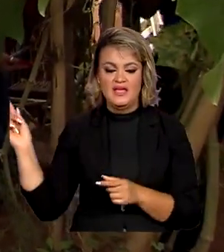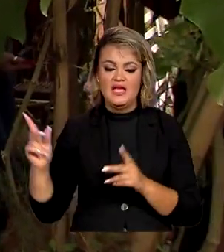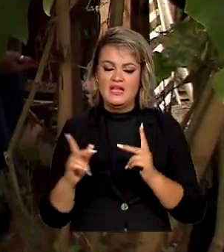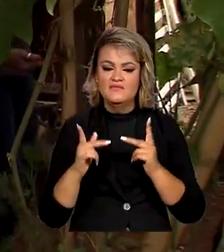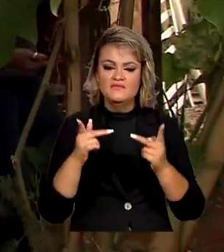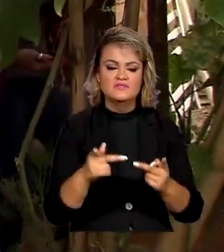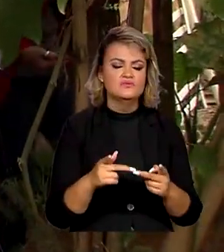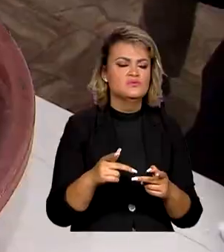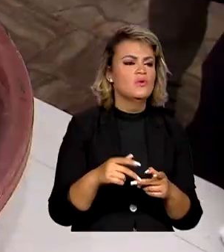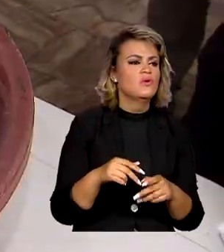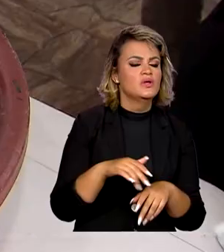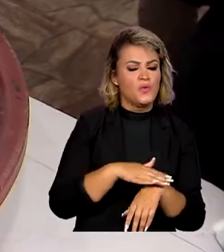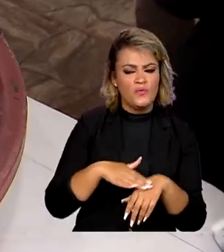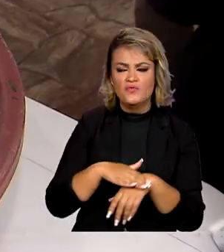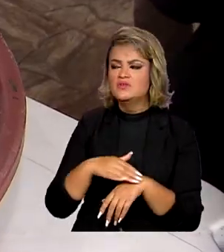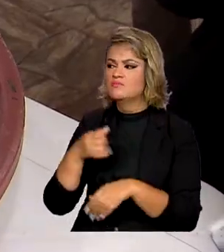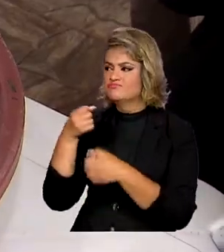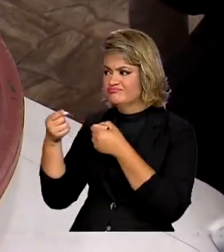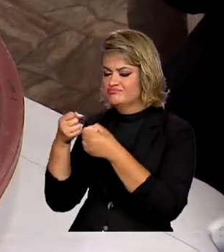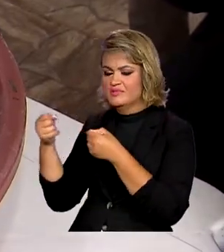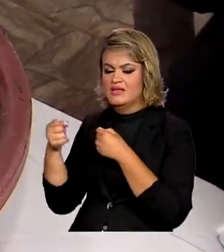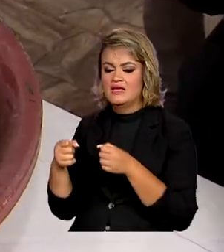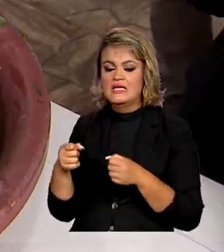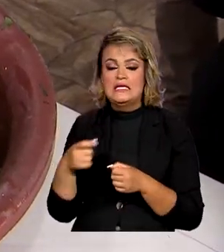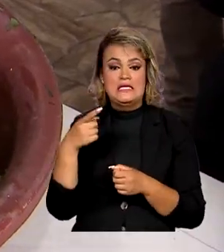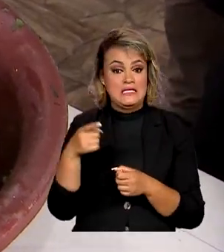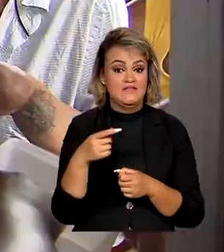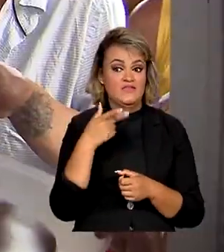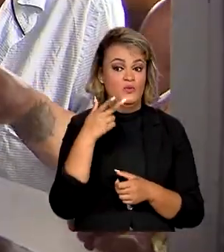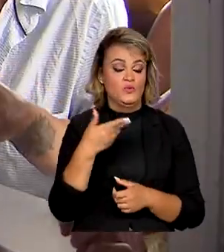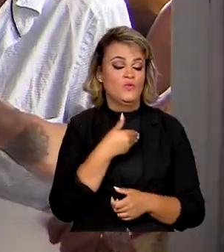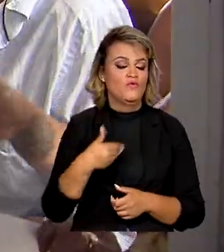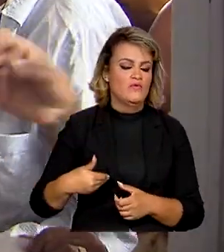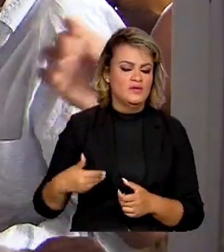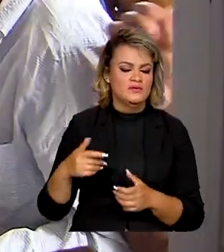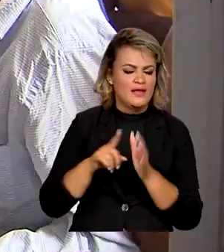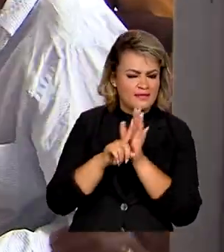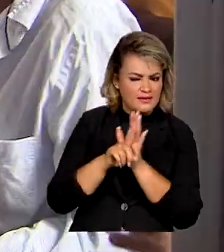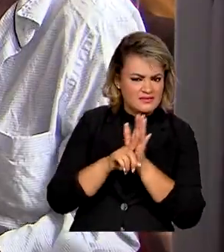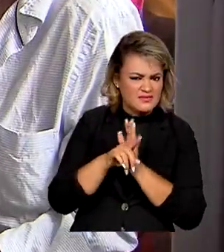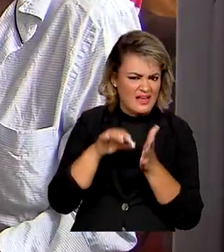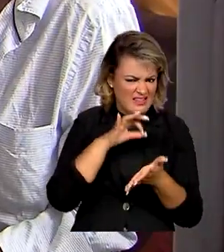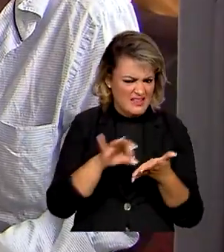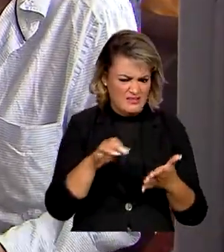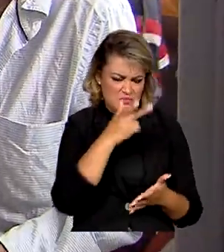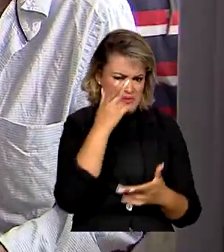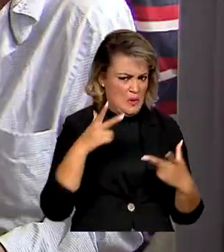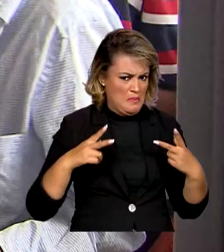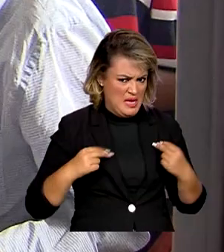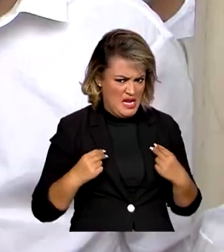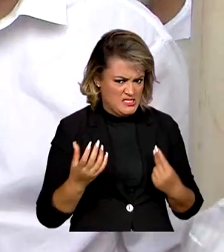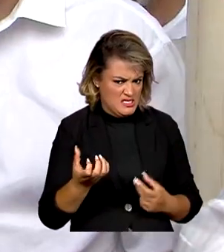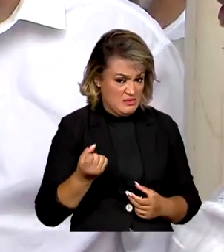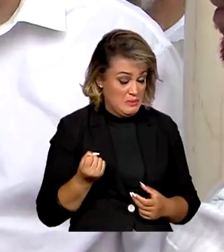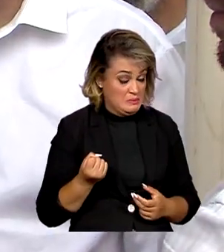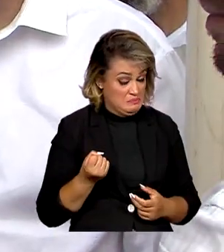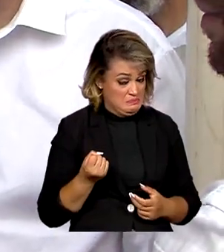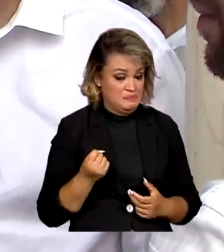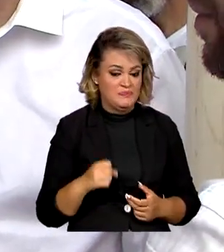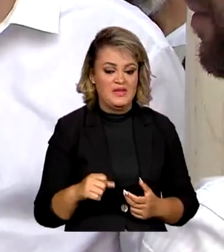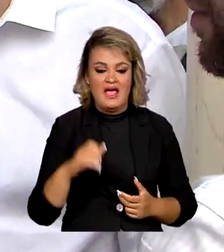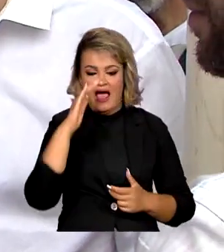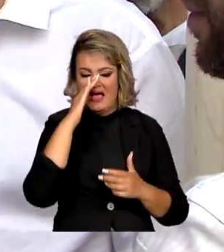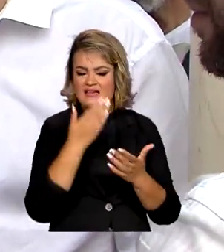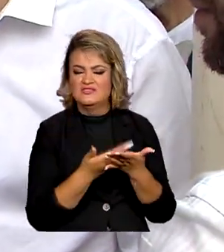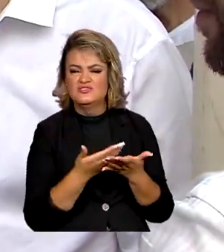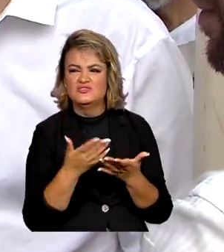conversou com a imprensa e disse que o governo está trabalhando na revisão dos cadastros do Bolsa Família. Acreditamos